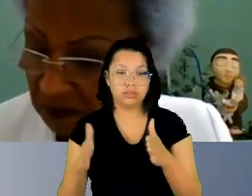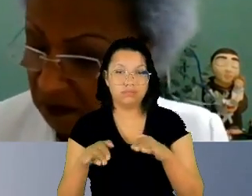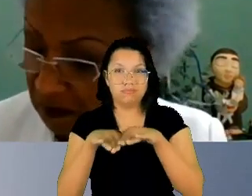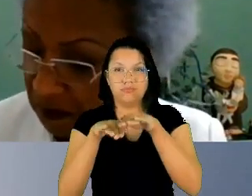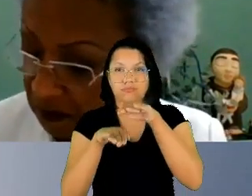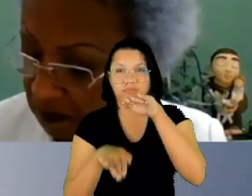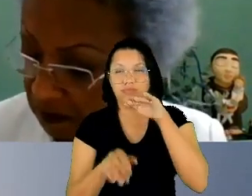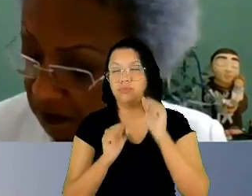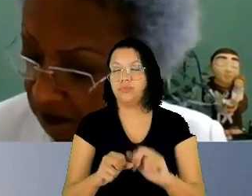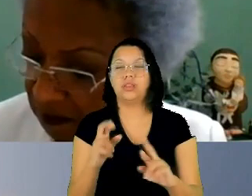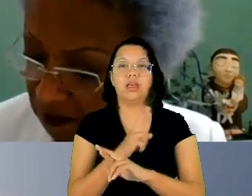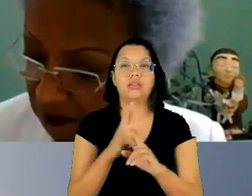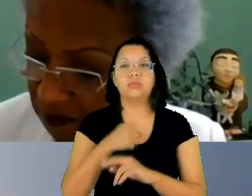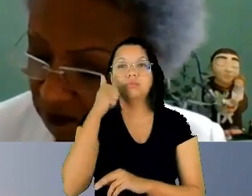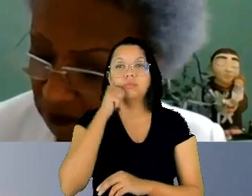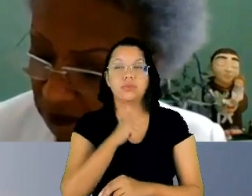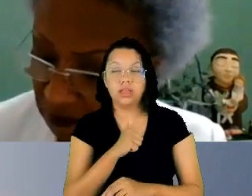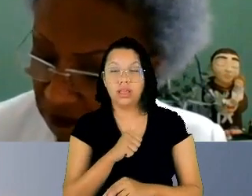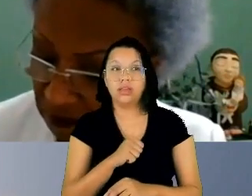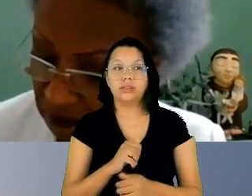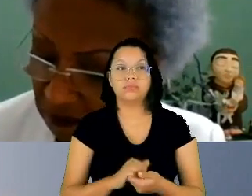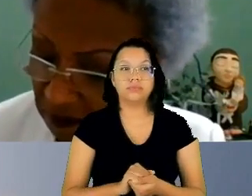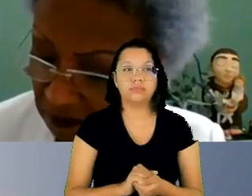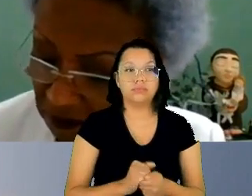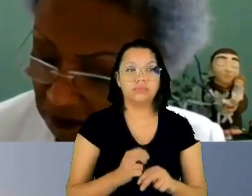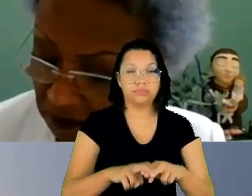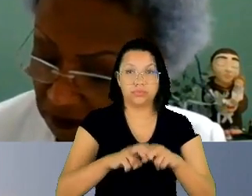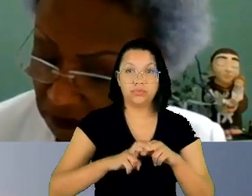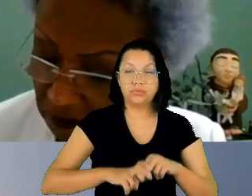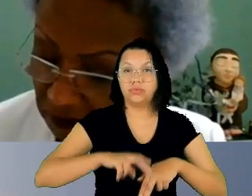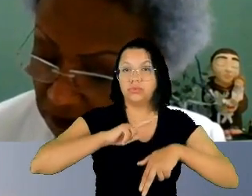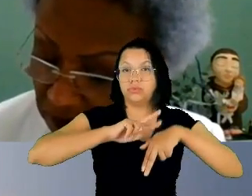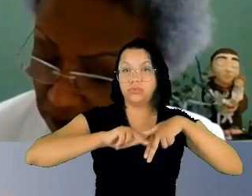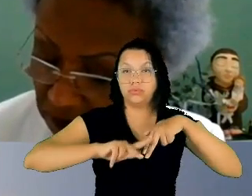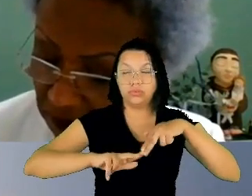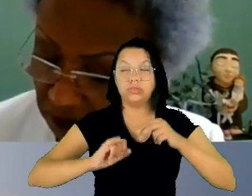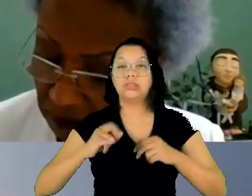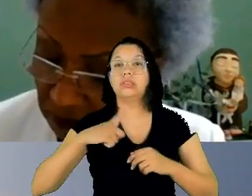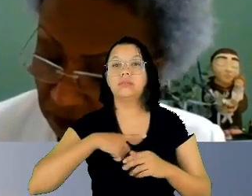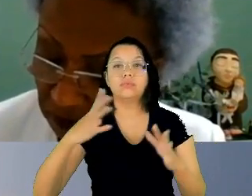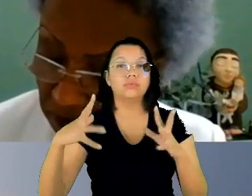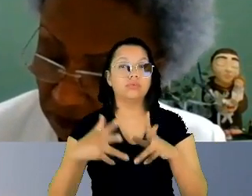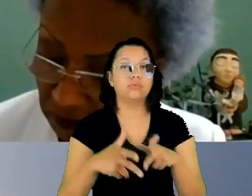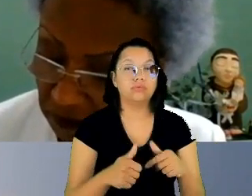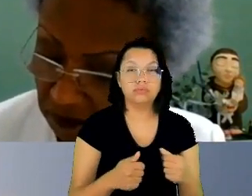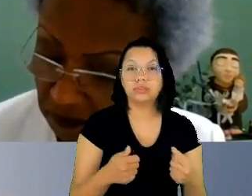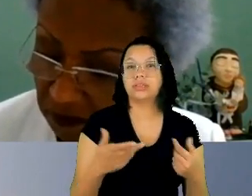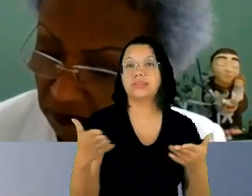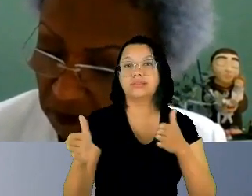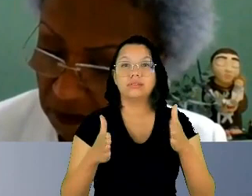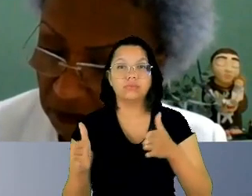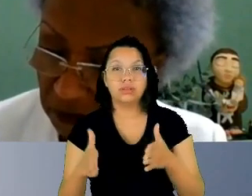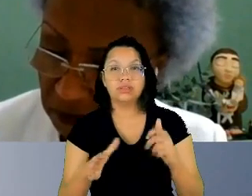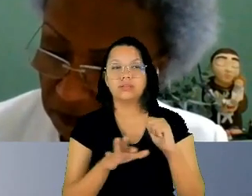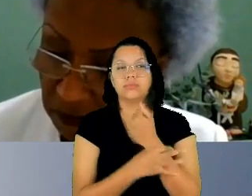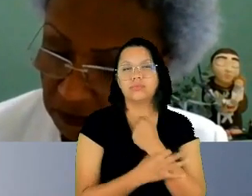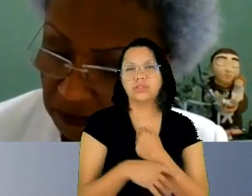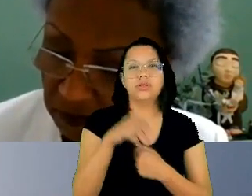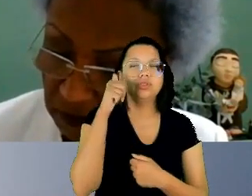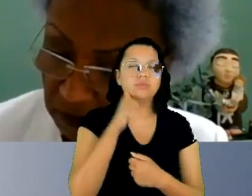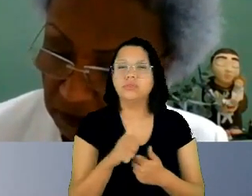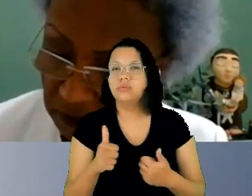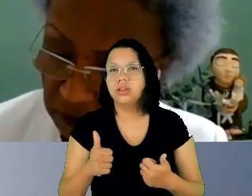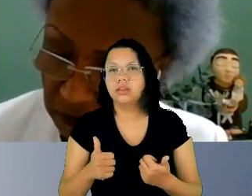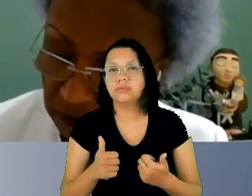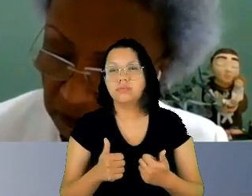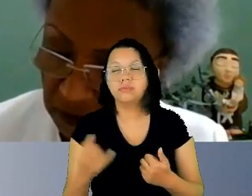do gênero se nós temos todo esse arcabouço legal protetivo das mulheres é importante que também o